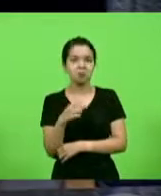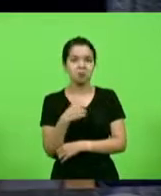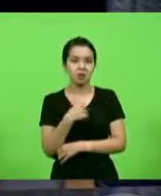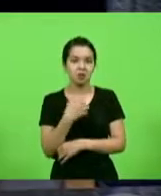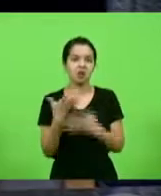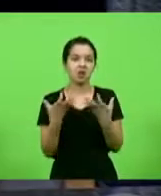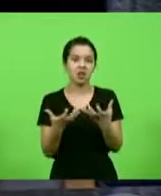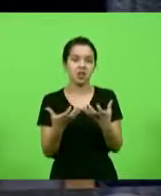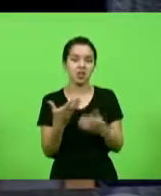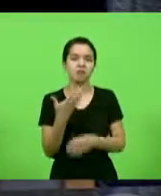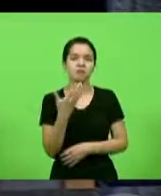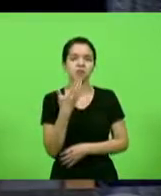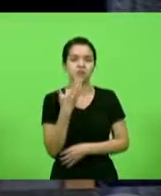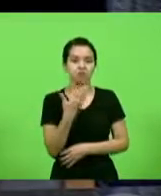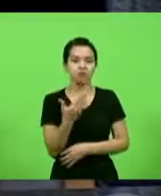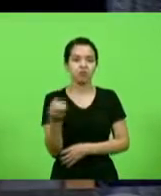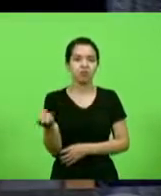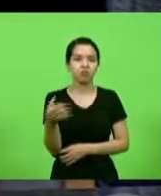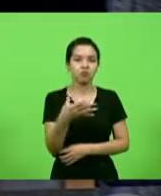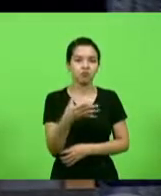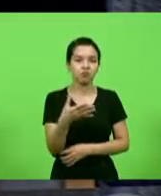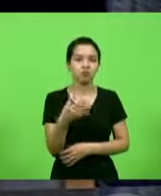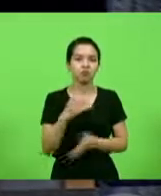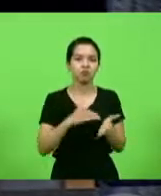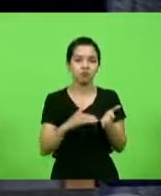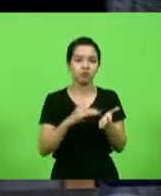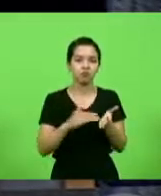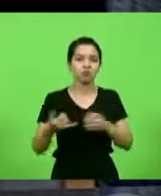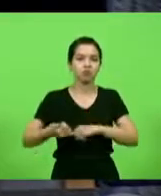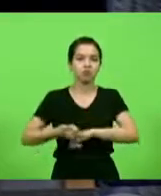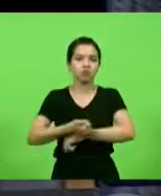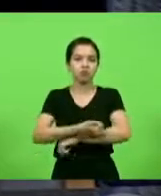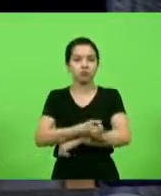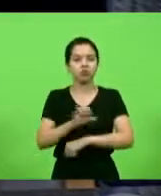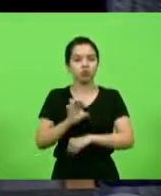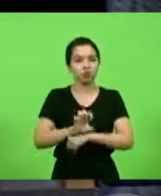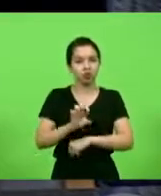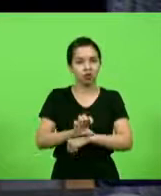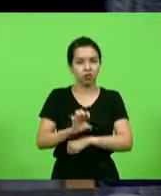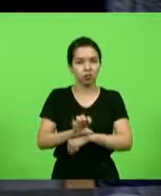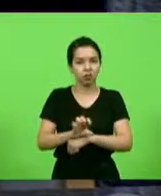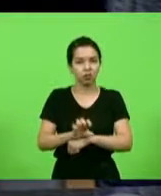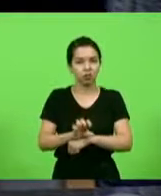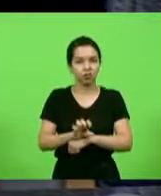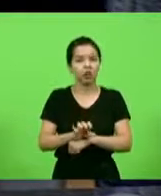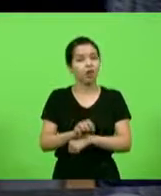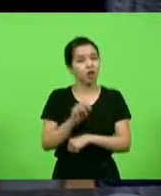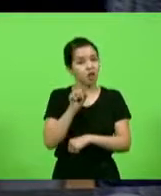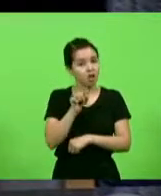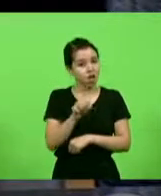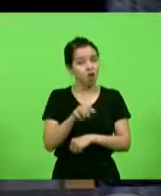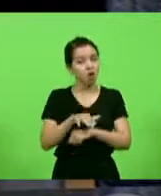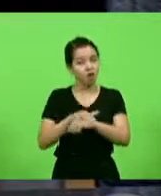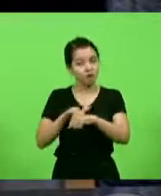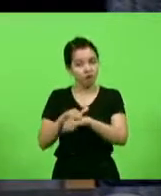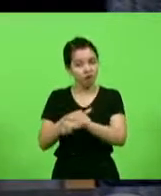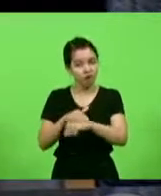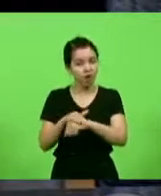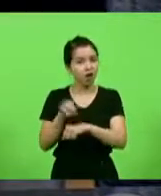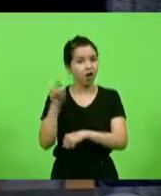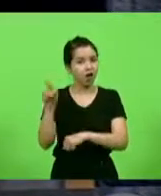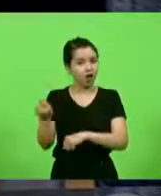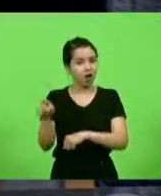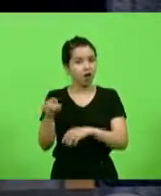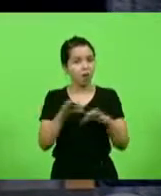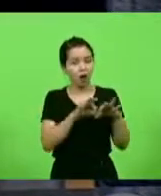secretário de infraestrutura do Estado que converse com o arquiteto Ricardo,